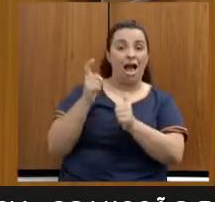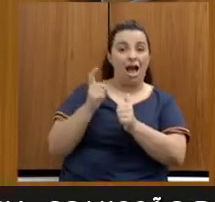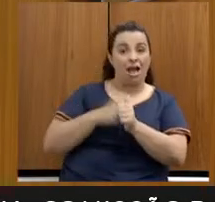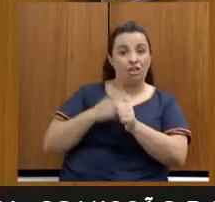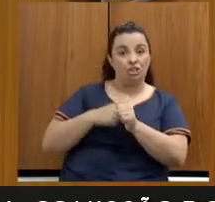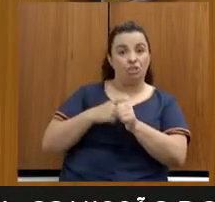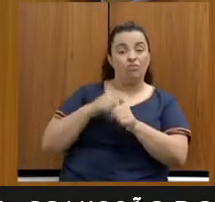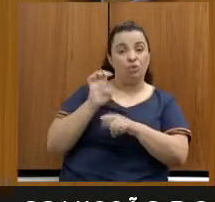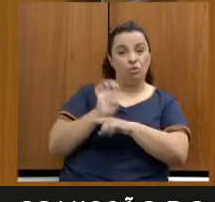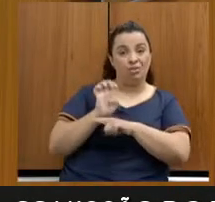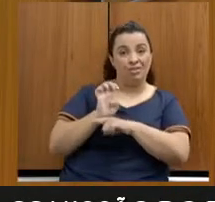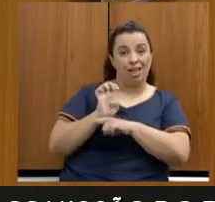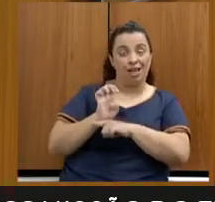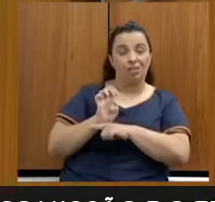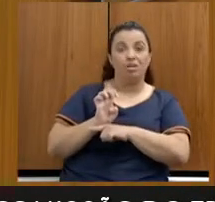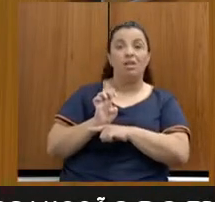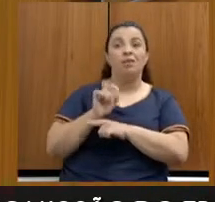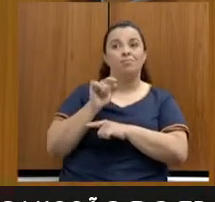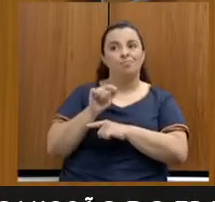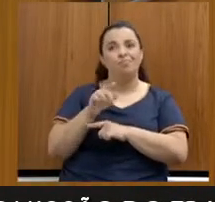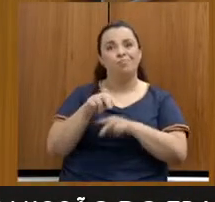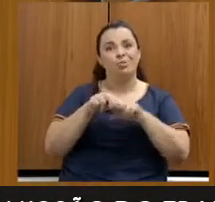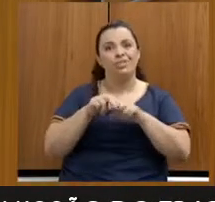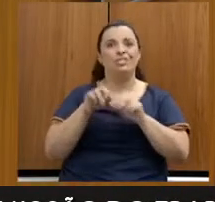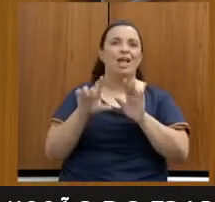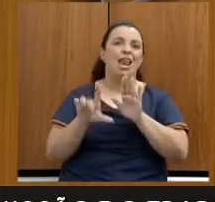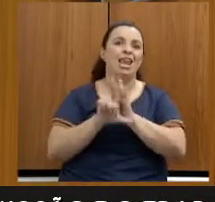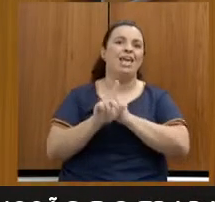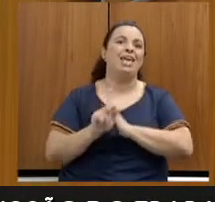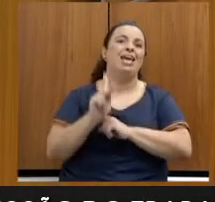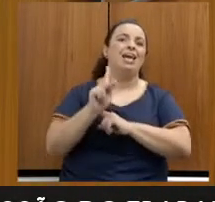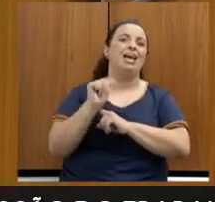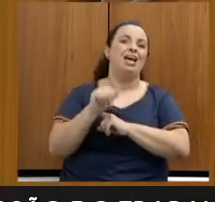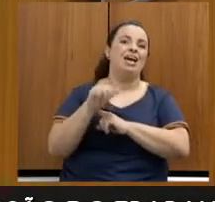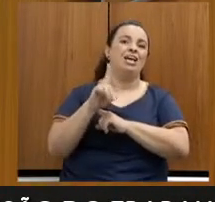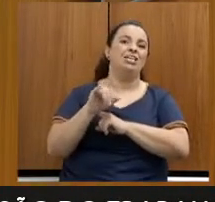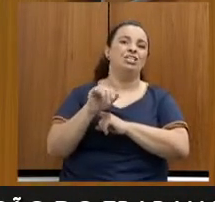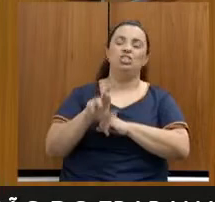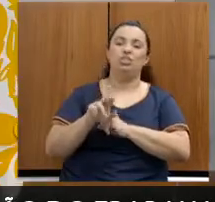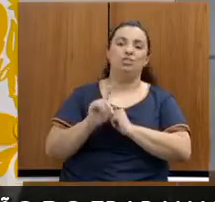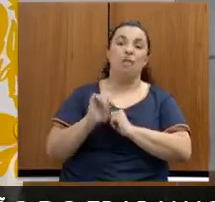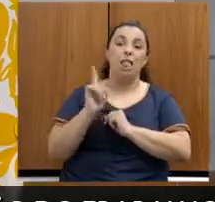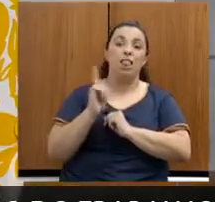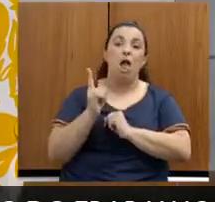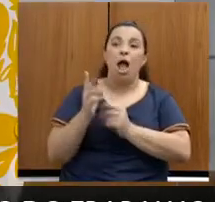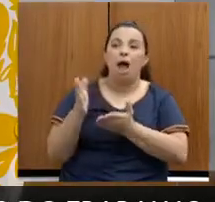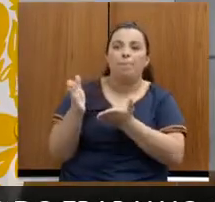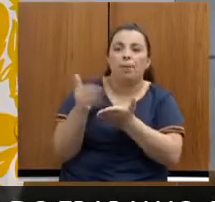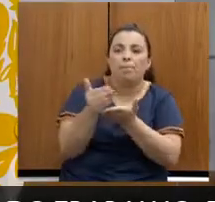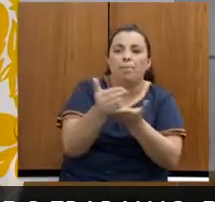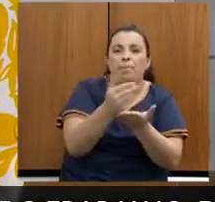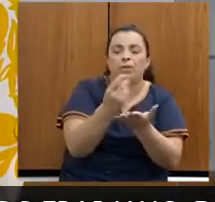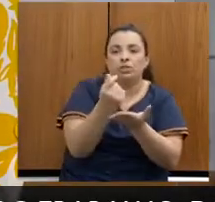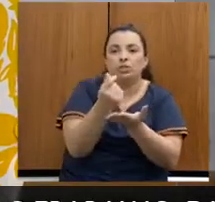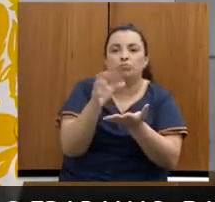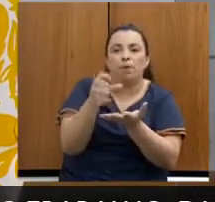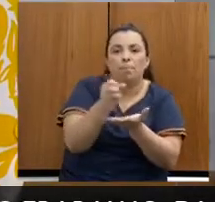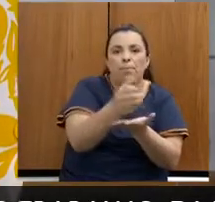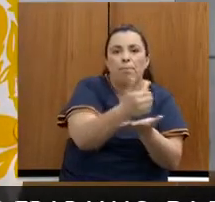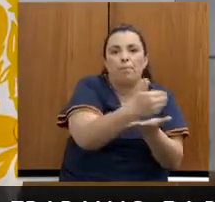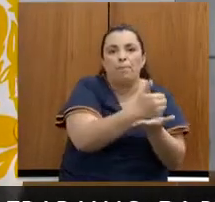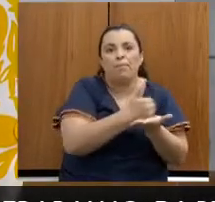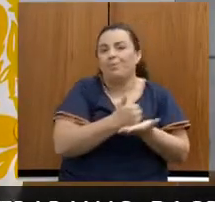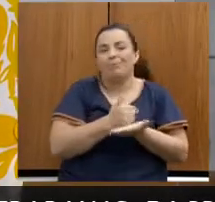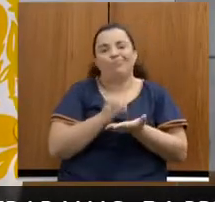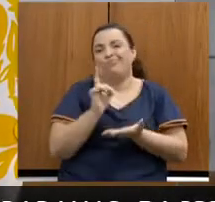em razão, por exemplo, da lei Candir. Não aumenta a capacidade arrecadatória do Estado. O regime de recuperação fiscal reduz